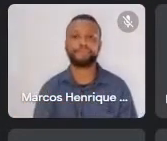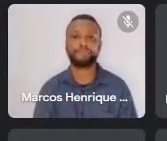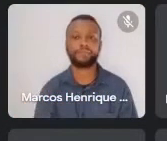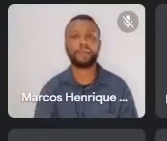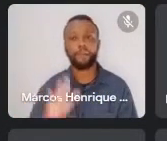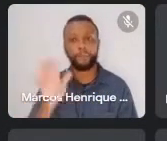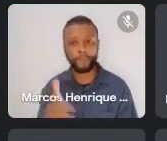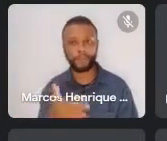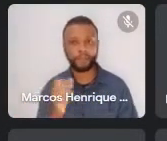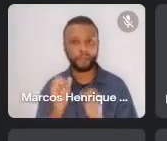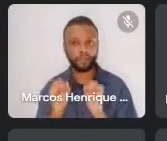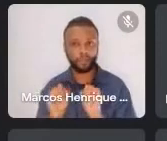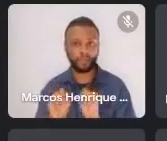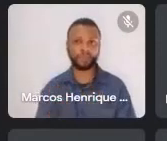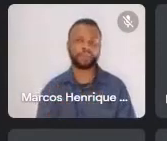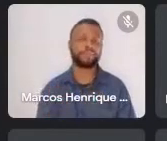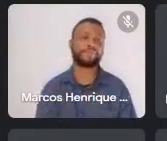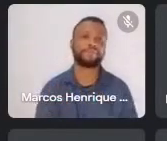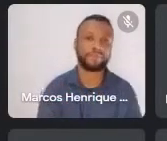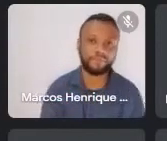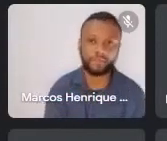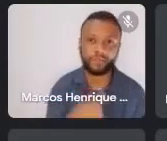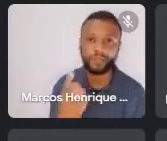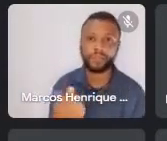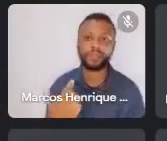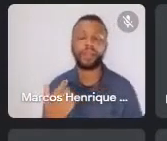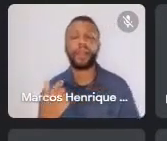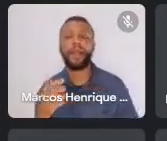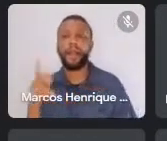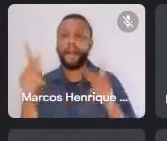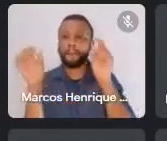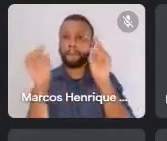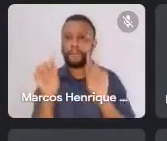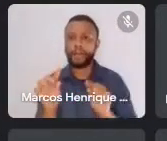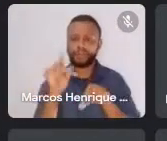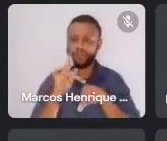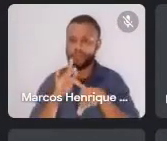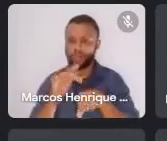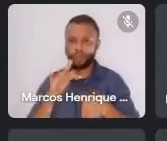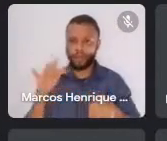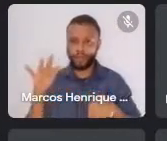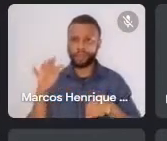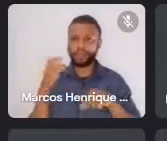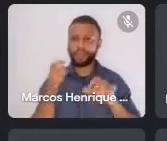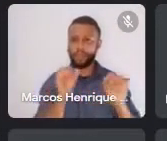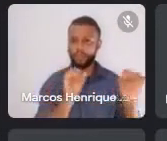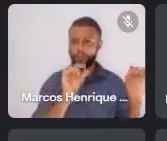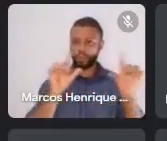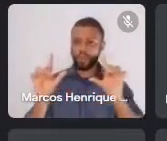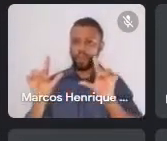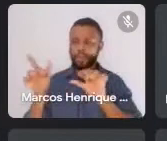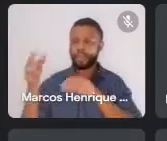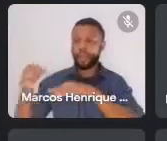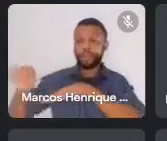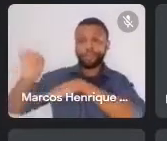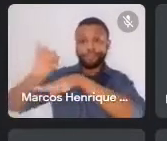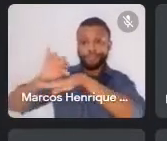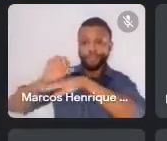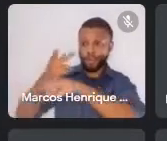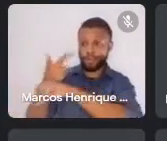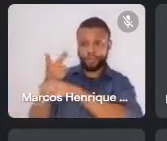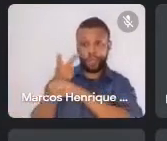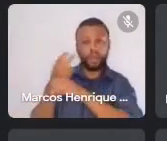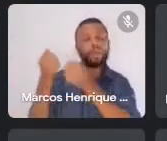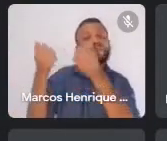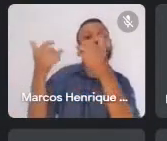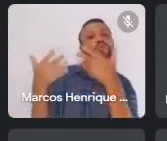Bem, aqui é A Paz é Dourada, que é um slide, Quer dizer, era um estandarte contando um pouco do